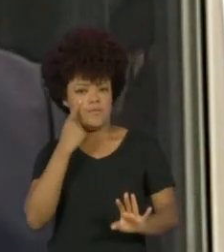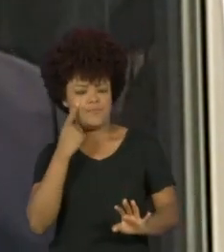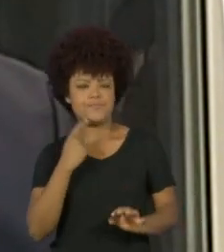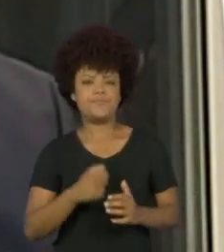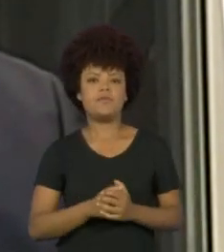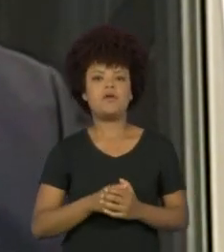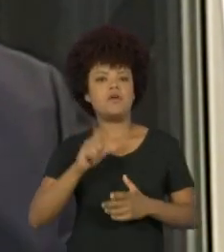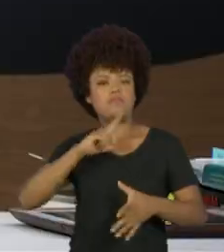porcentagem. Silvio.